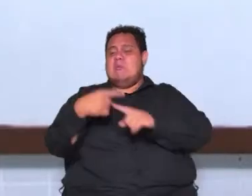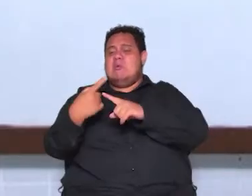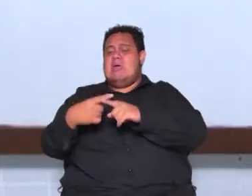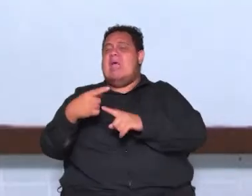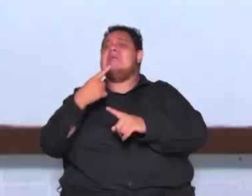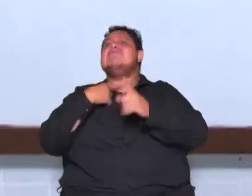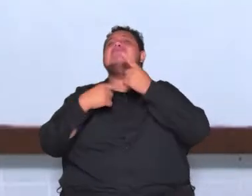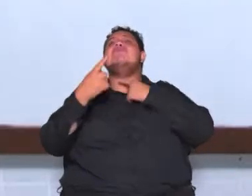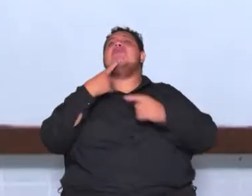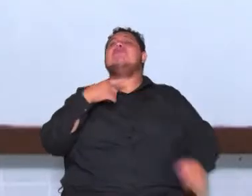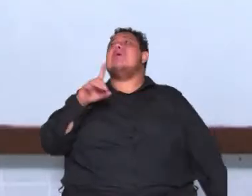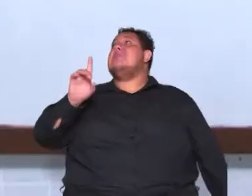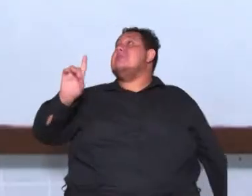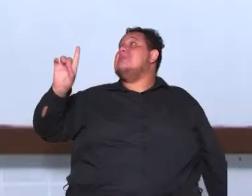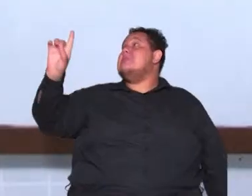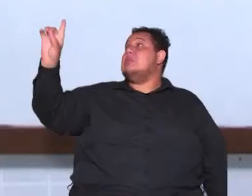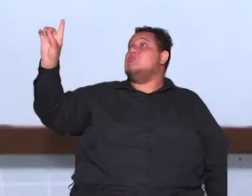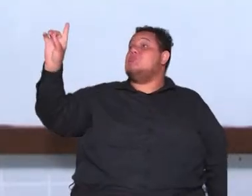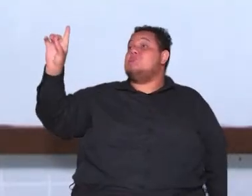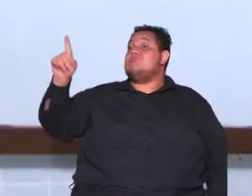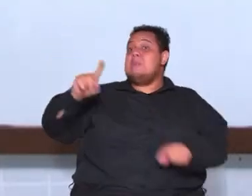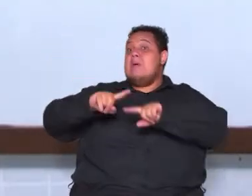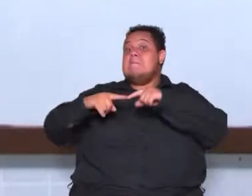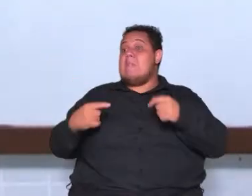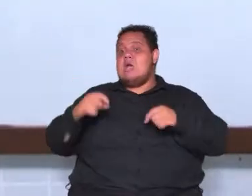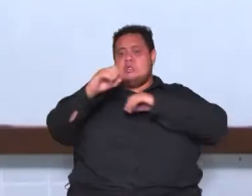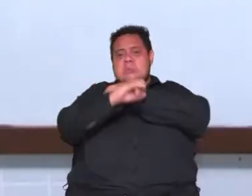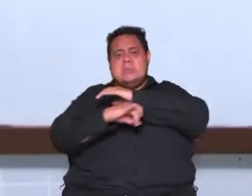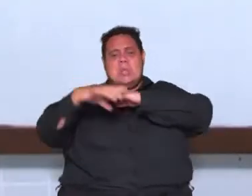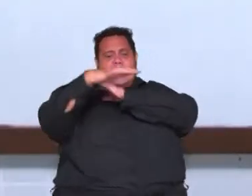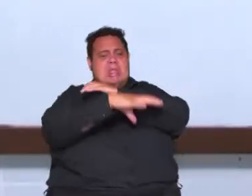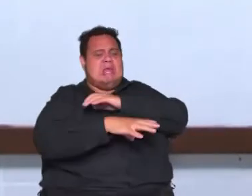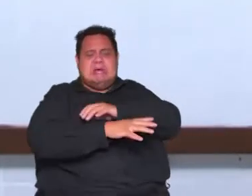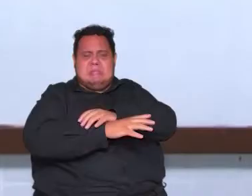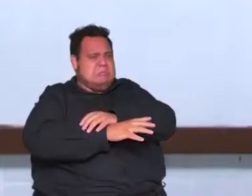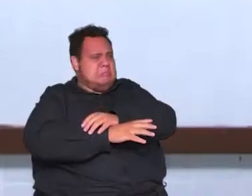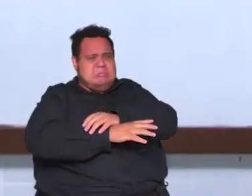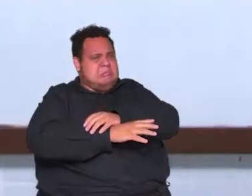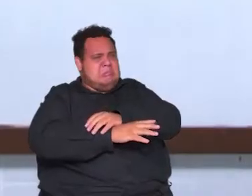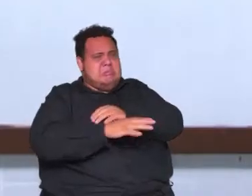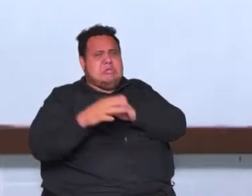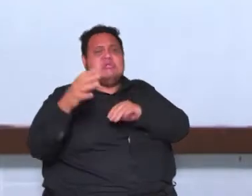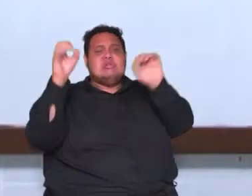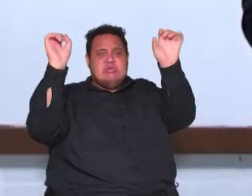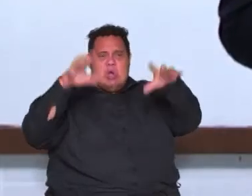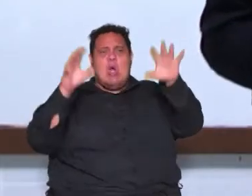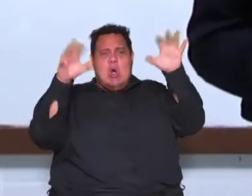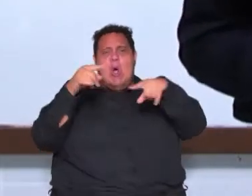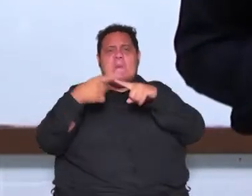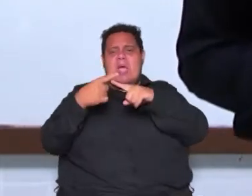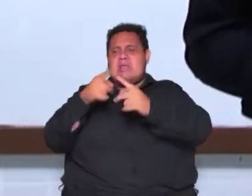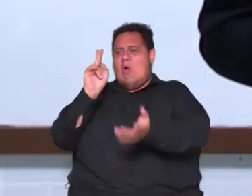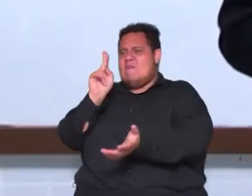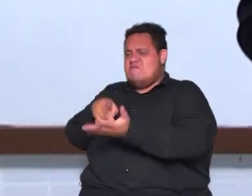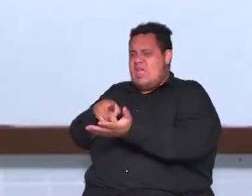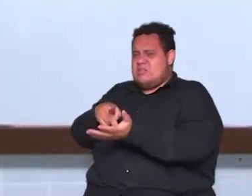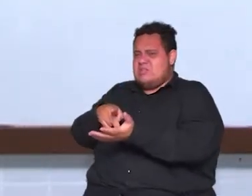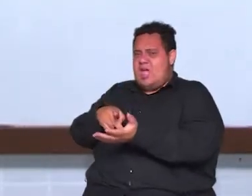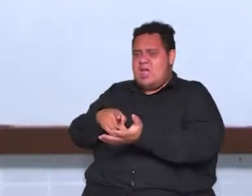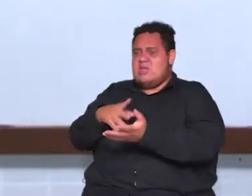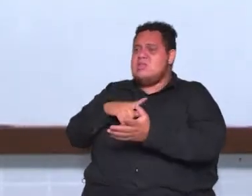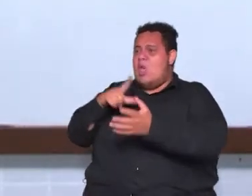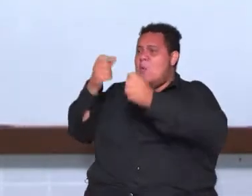de Deus né mas os iluministas não chove porque tem uma razão chove porque tem uma